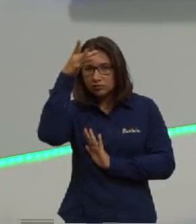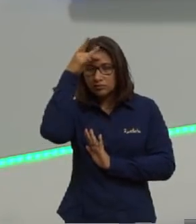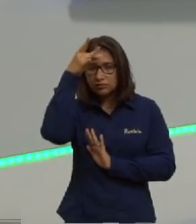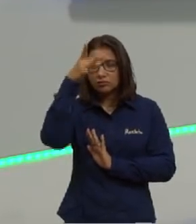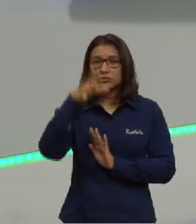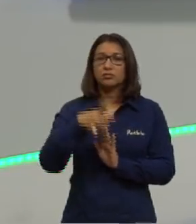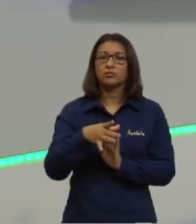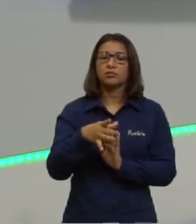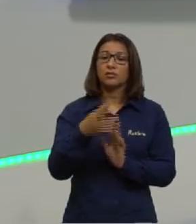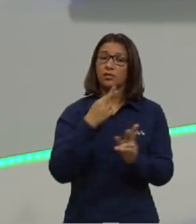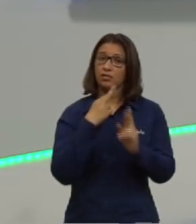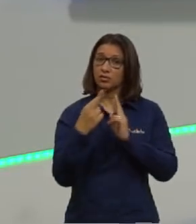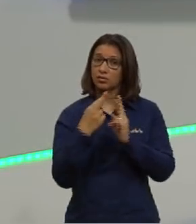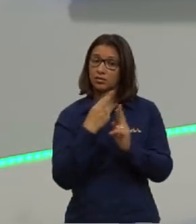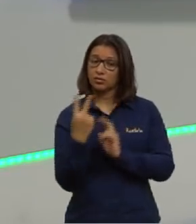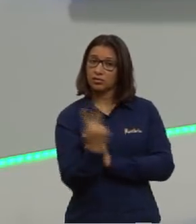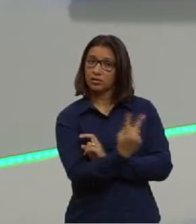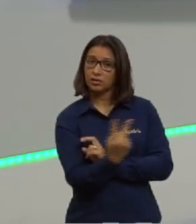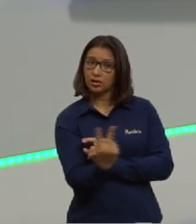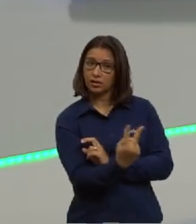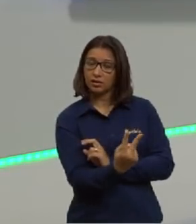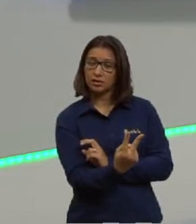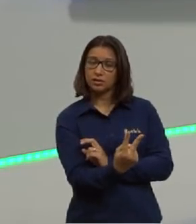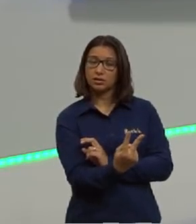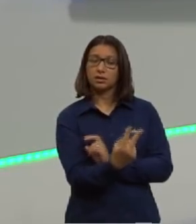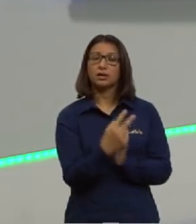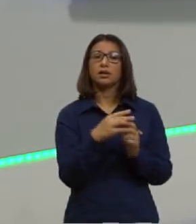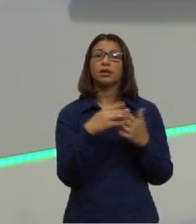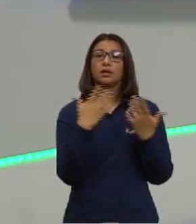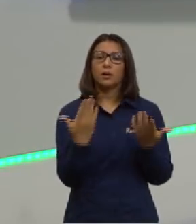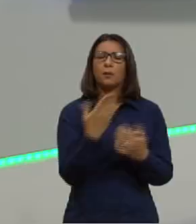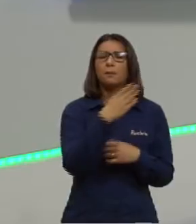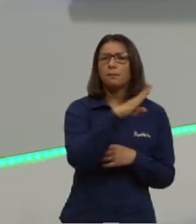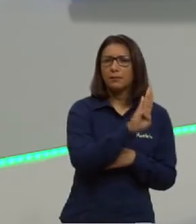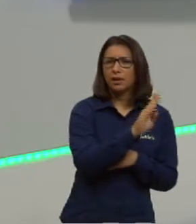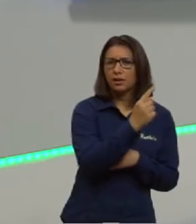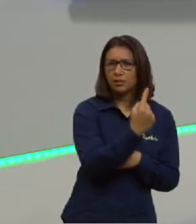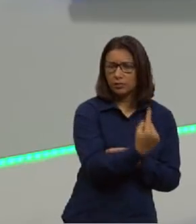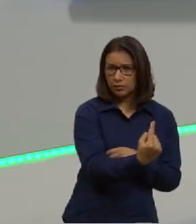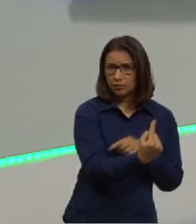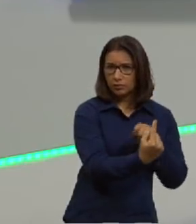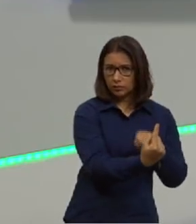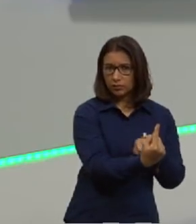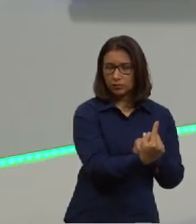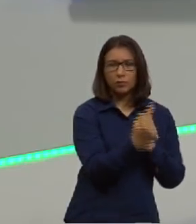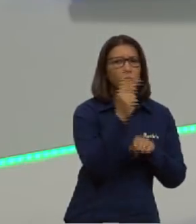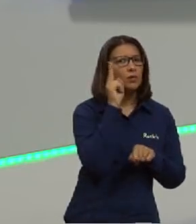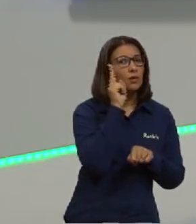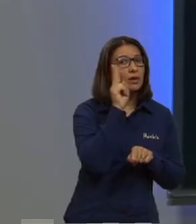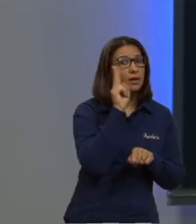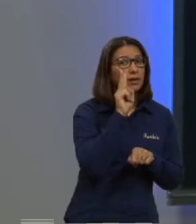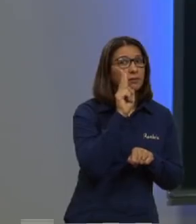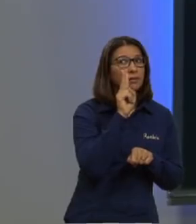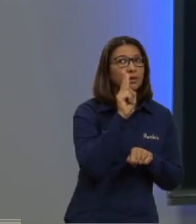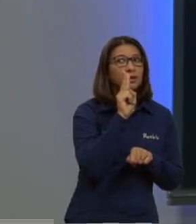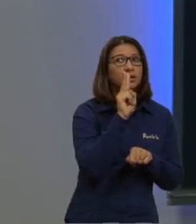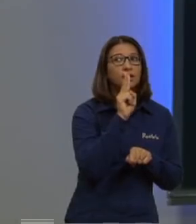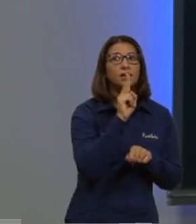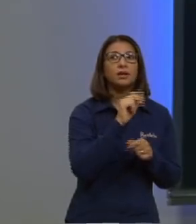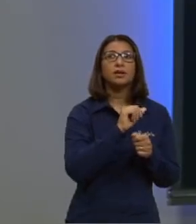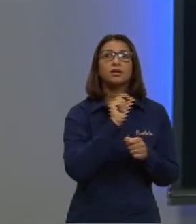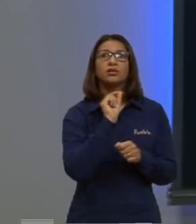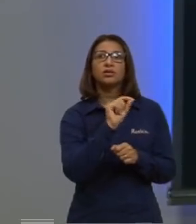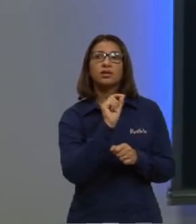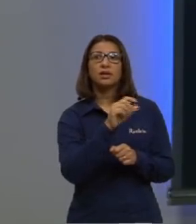as relações delas, tá? Então, B1, vocês lembrem, então, de beriberi. Quando